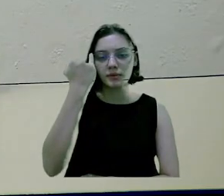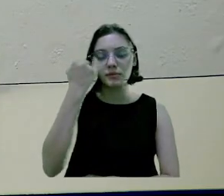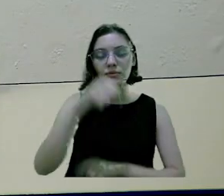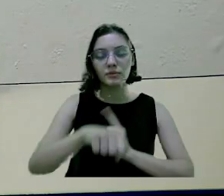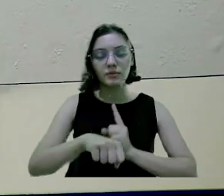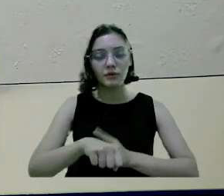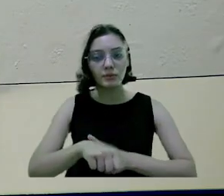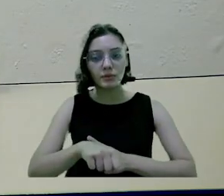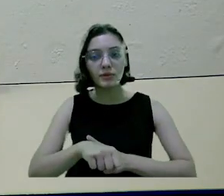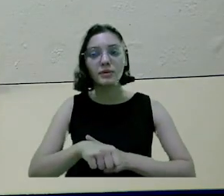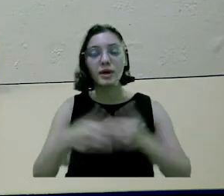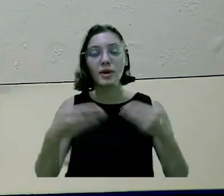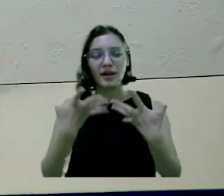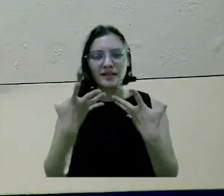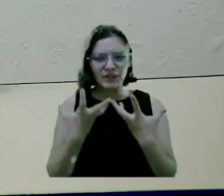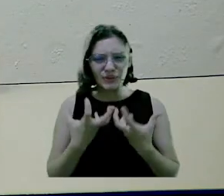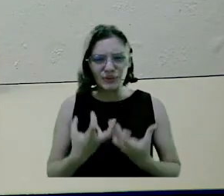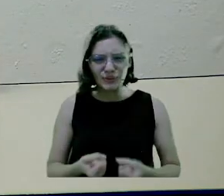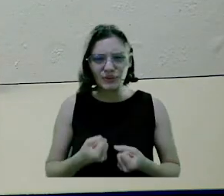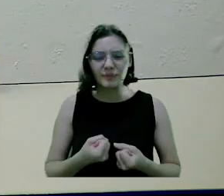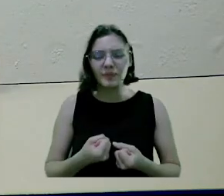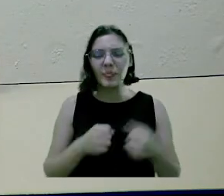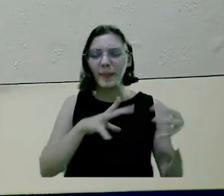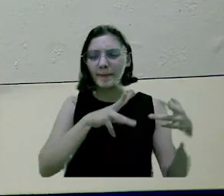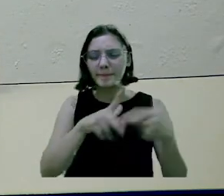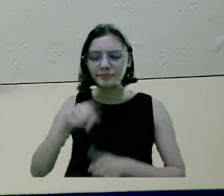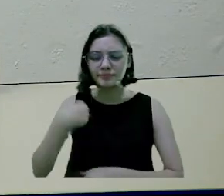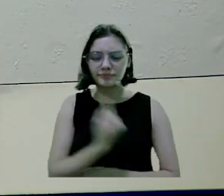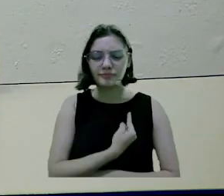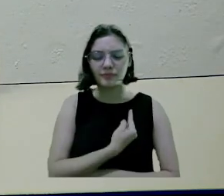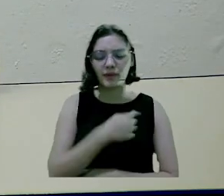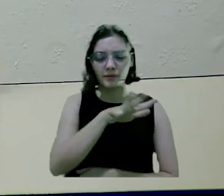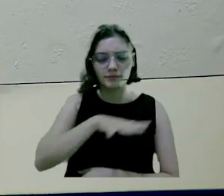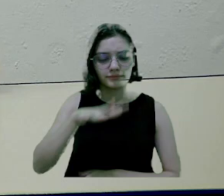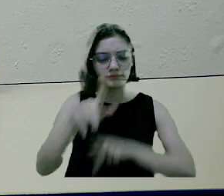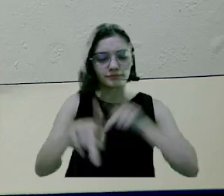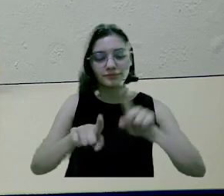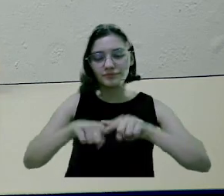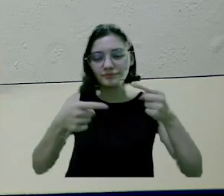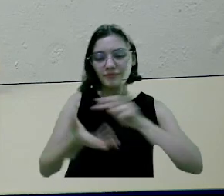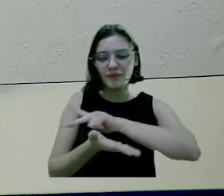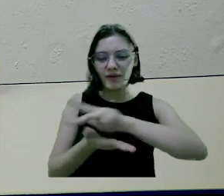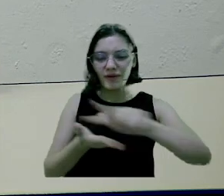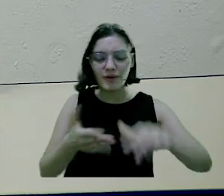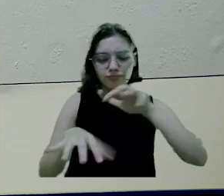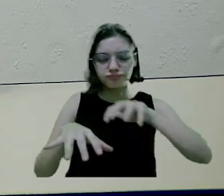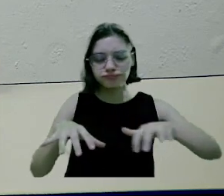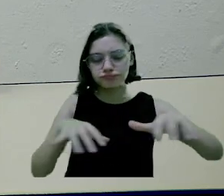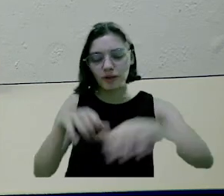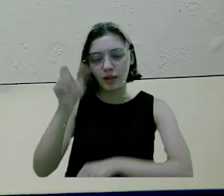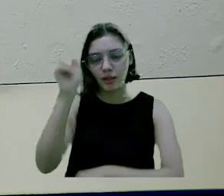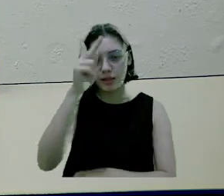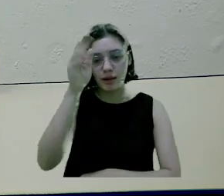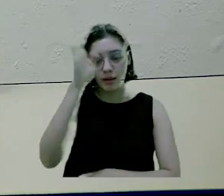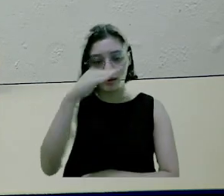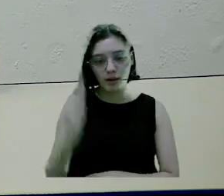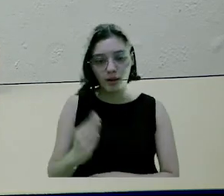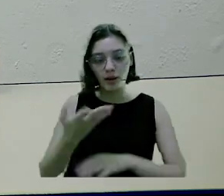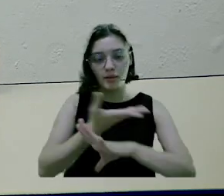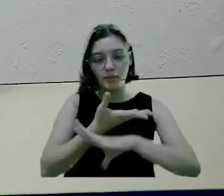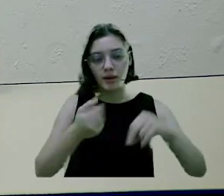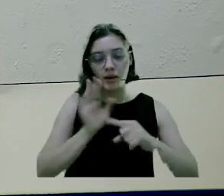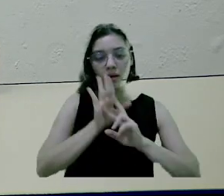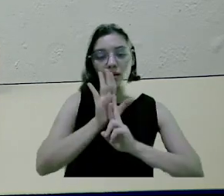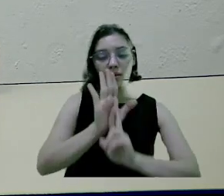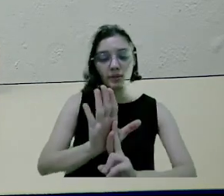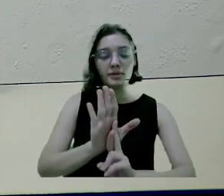do prolongado período de seca, que afeta não apenas nossa população, mas diversas regiões do país. A represa da